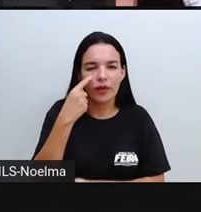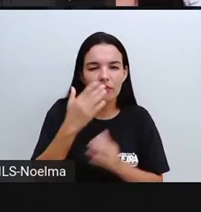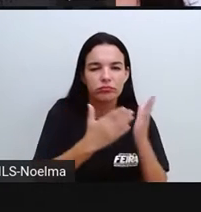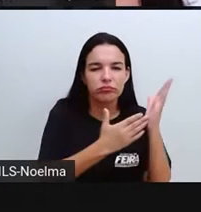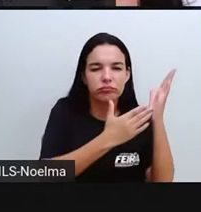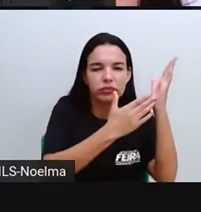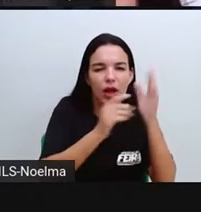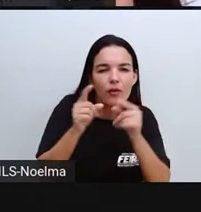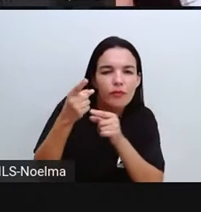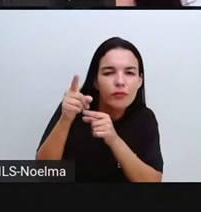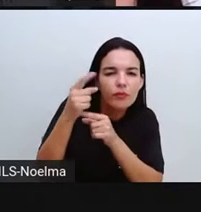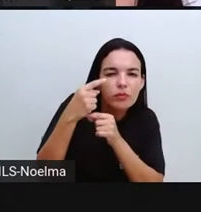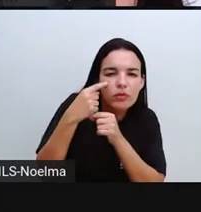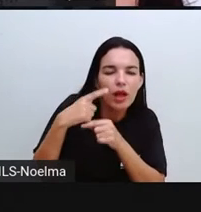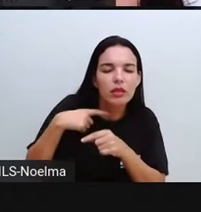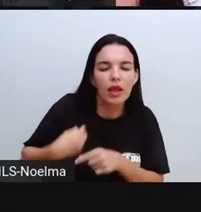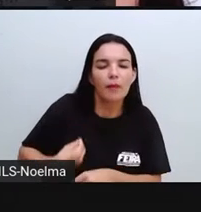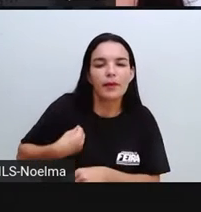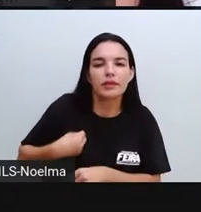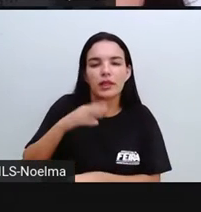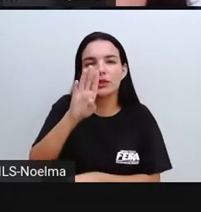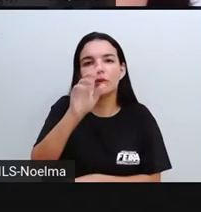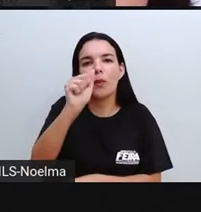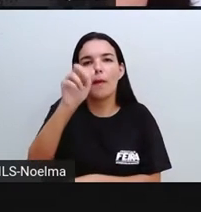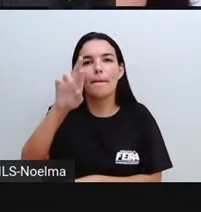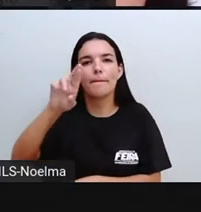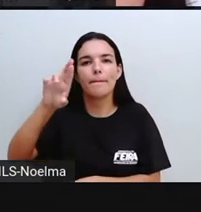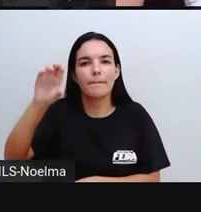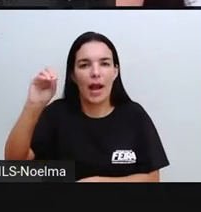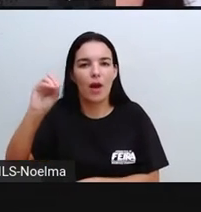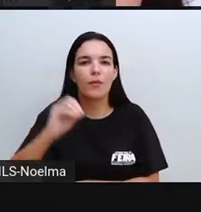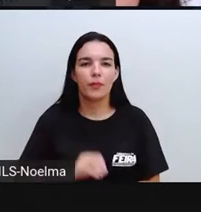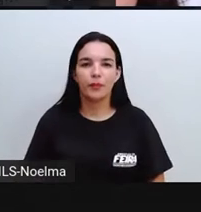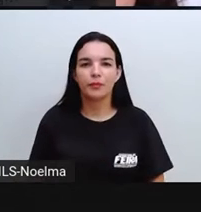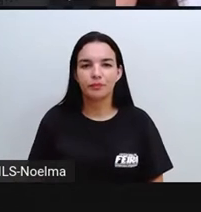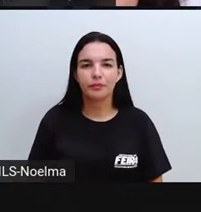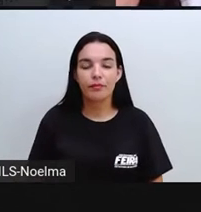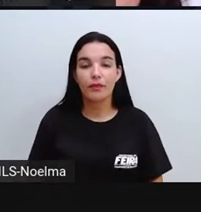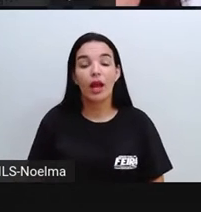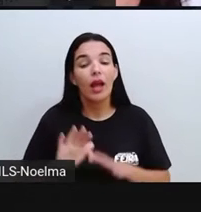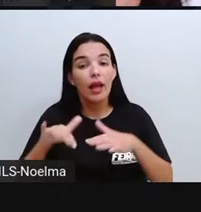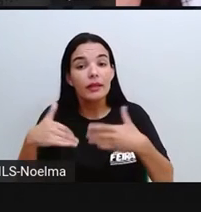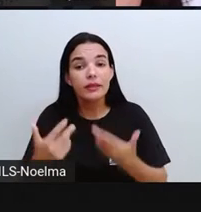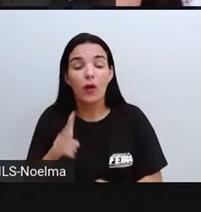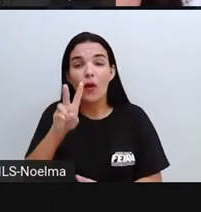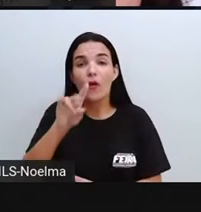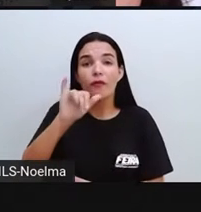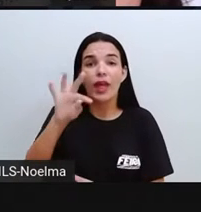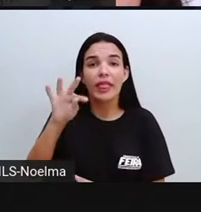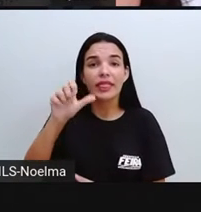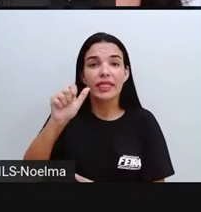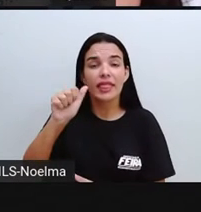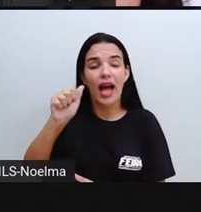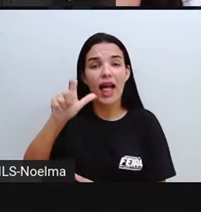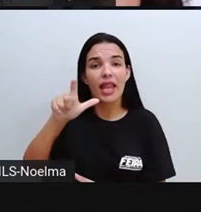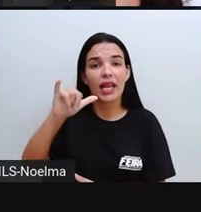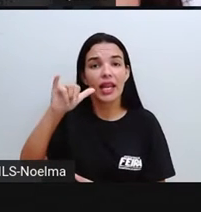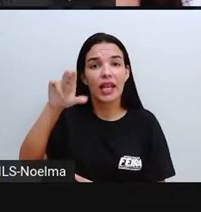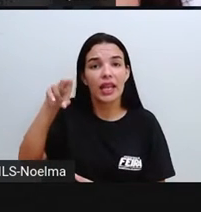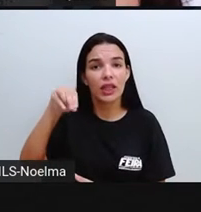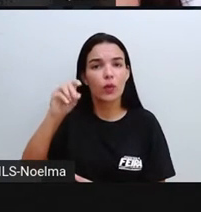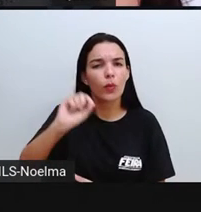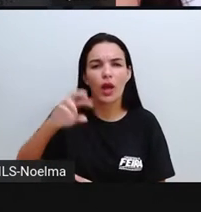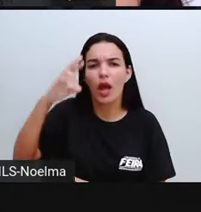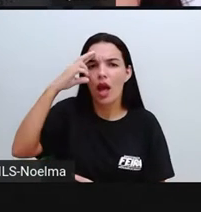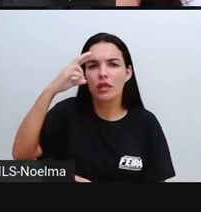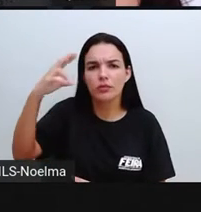vocês perceberem aí a presença da argila, né? Do barro. Vitalino foi responsável por